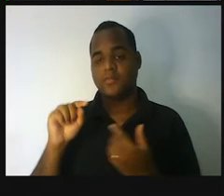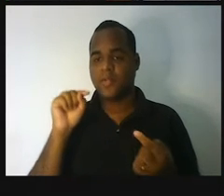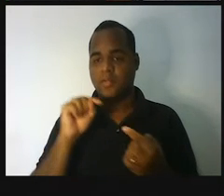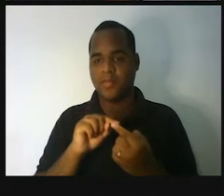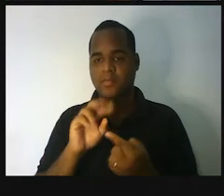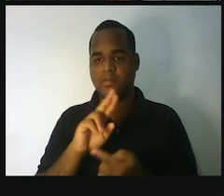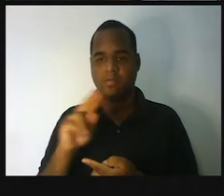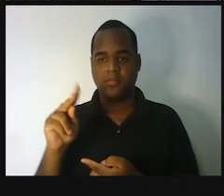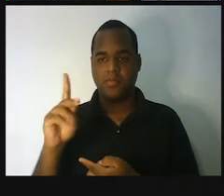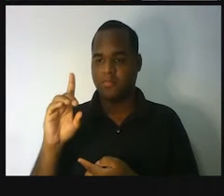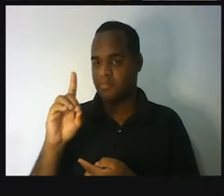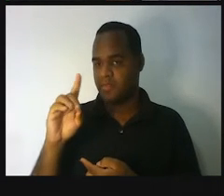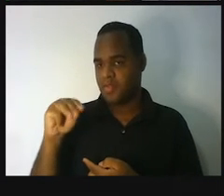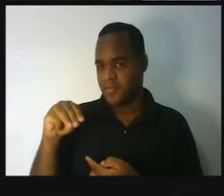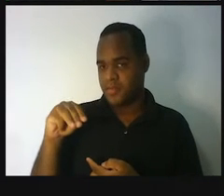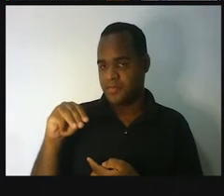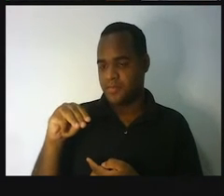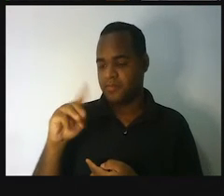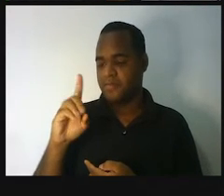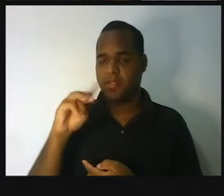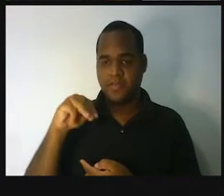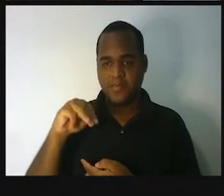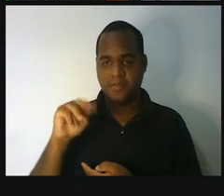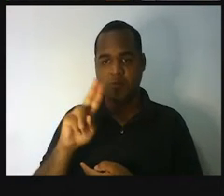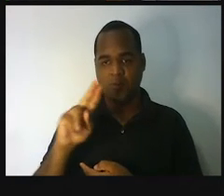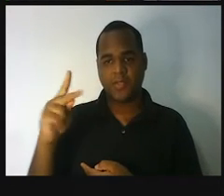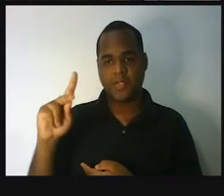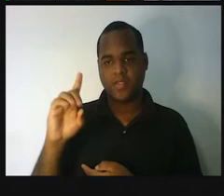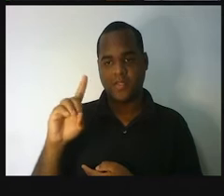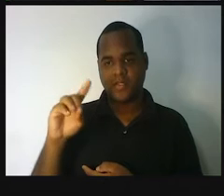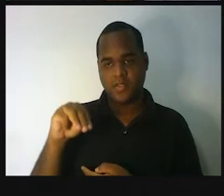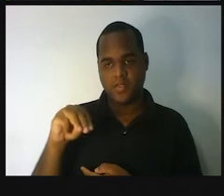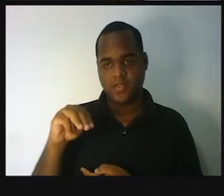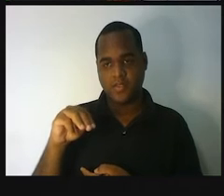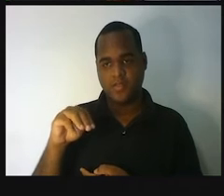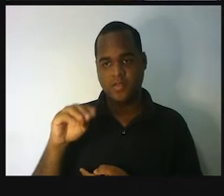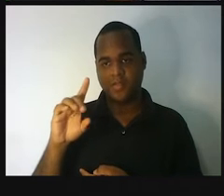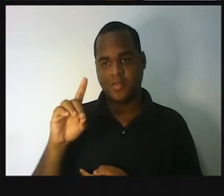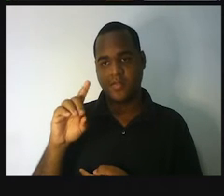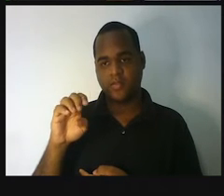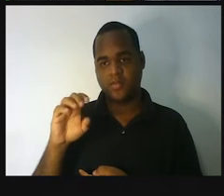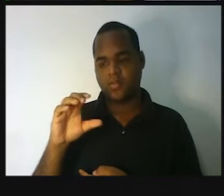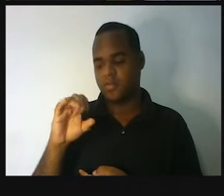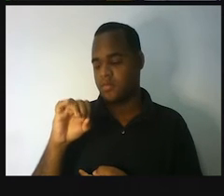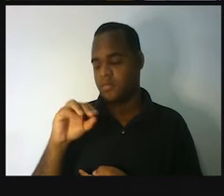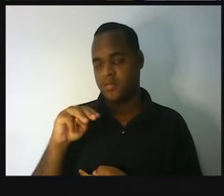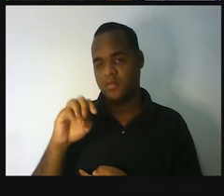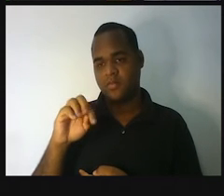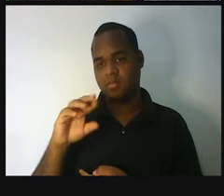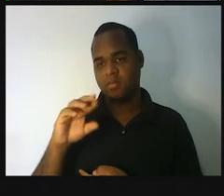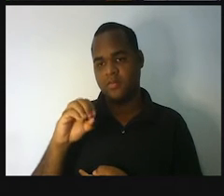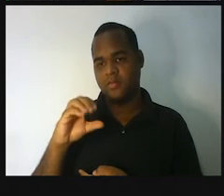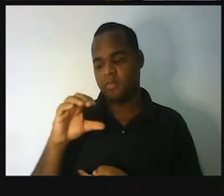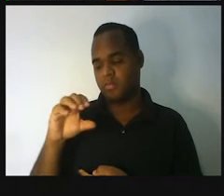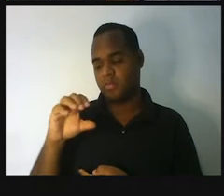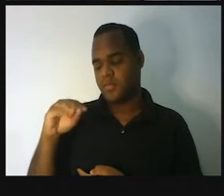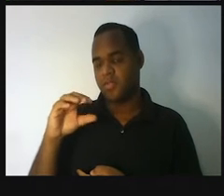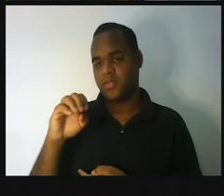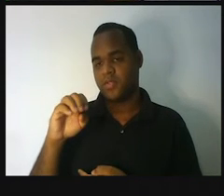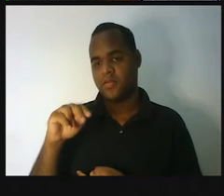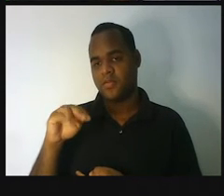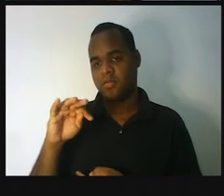submúltiplos, que é o DM. DM significa decímetro, CM é o